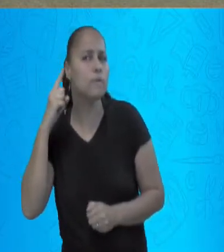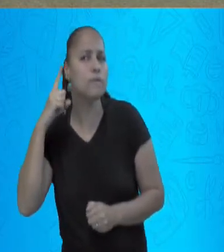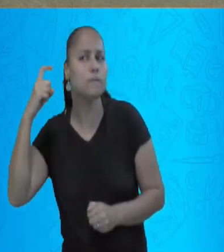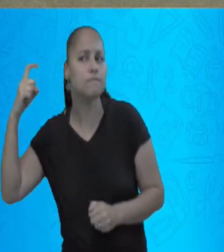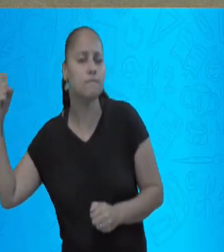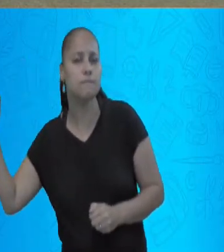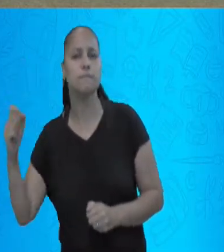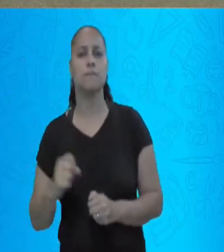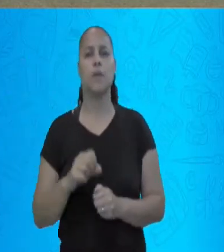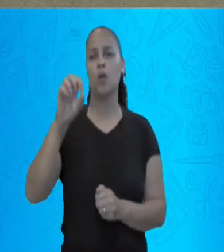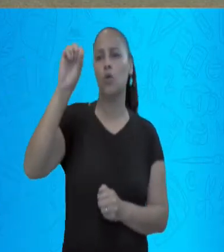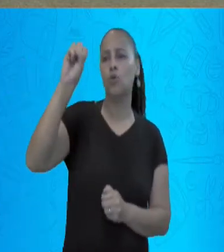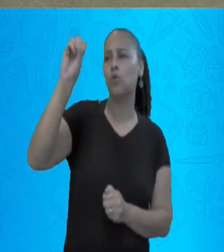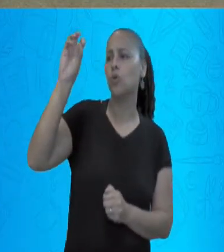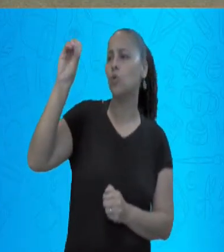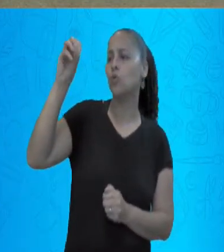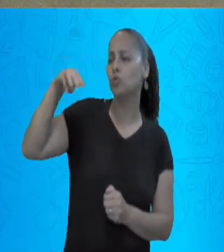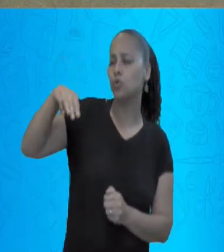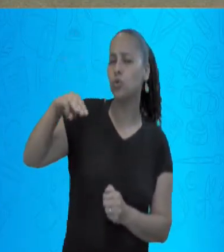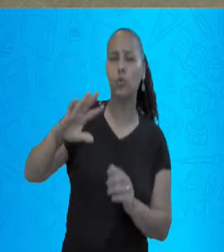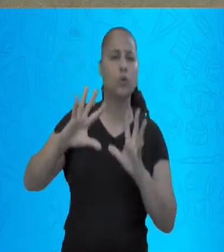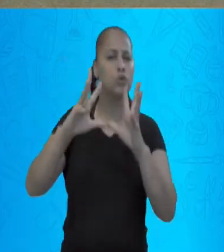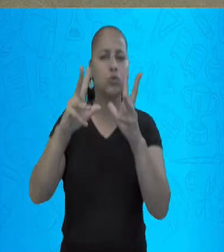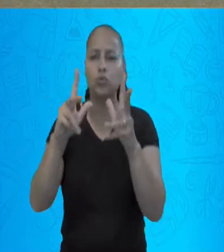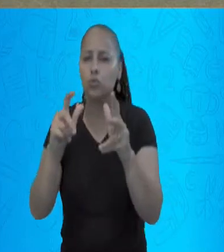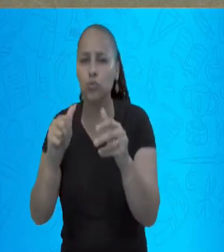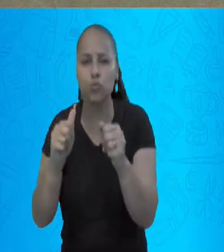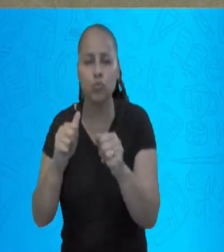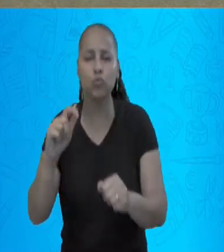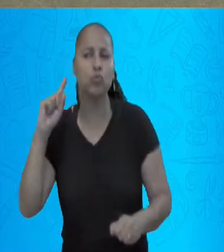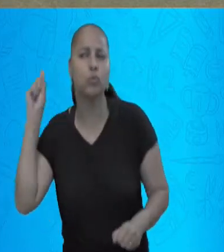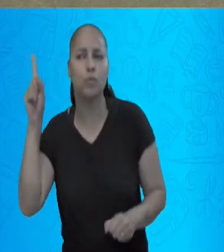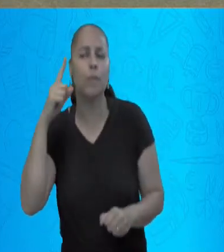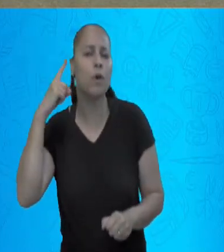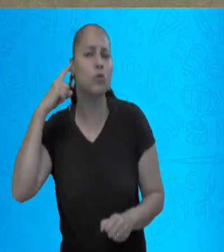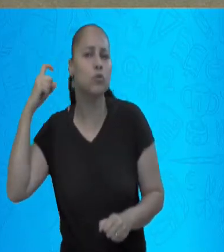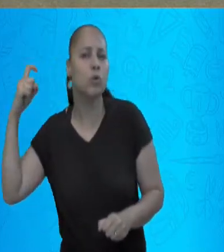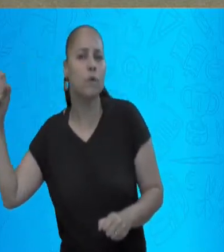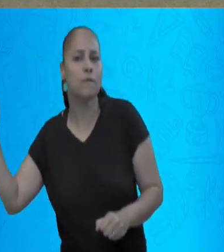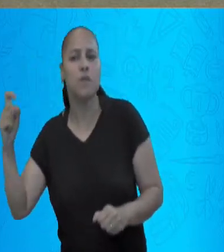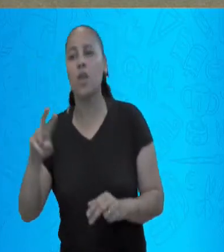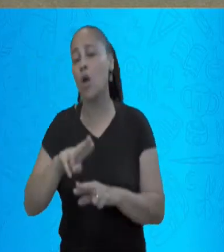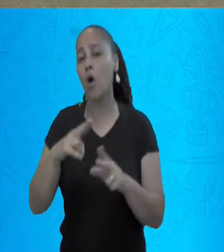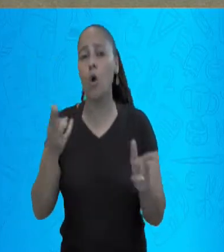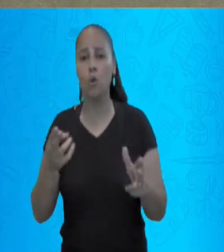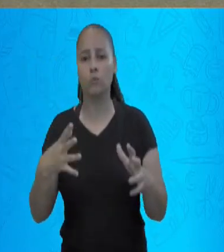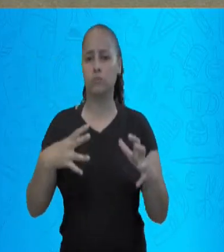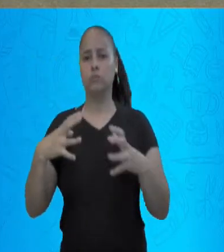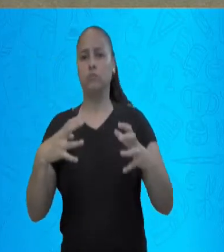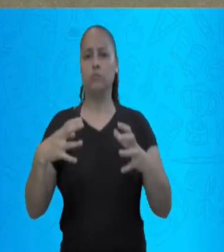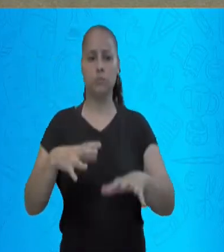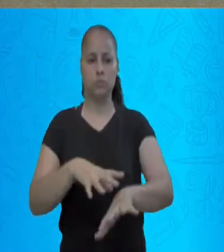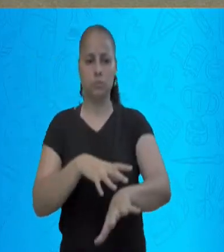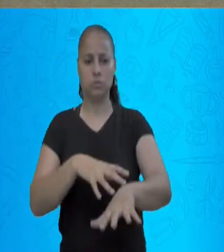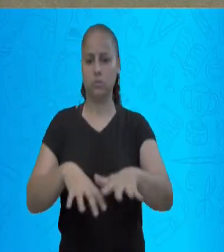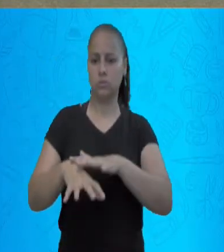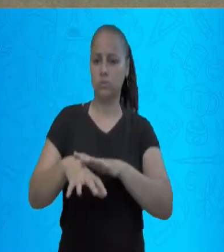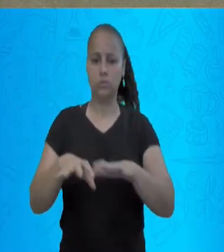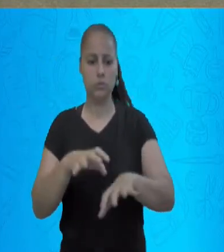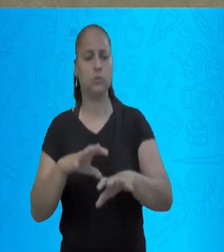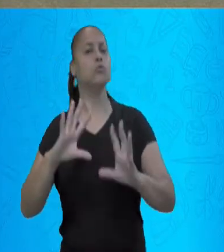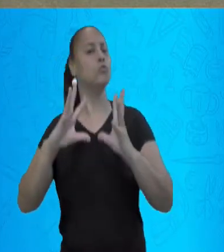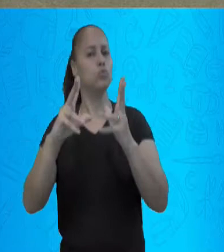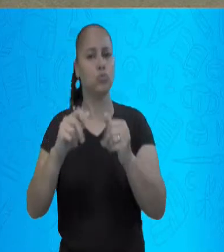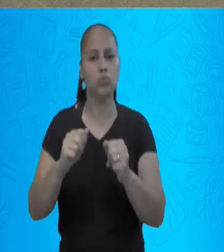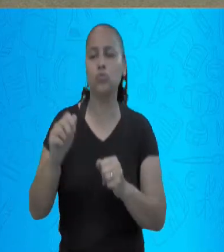é tudo aquilo, tudo aquilo que pode vibrar, emite algum tipo de som. Então,